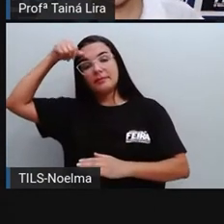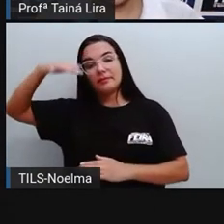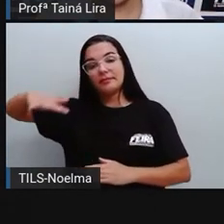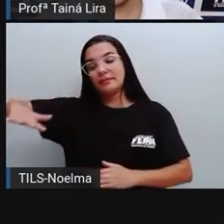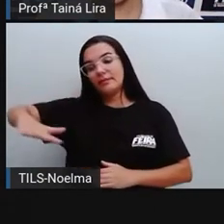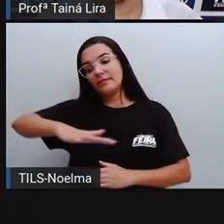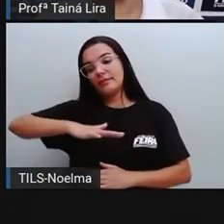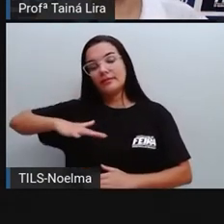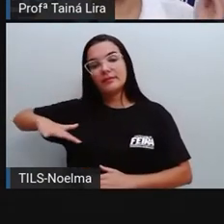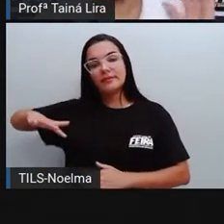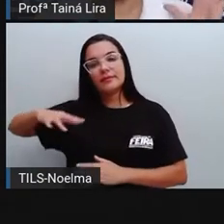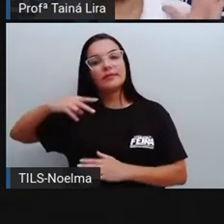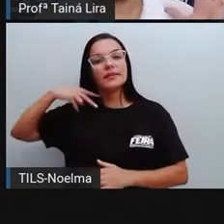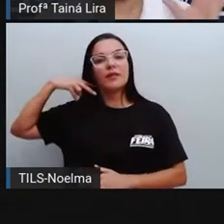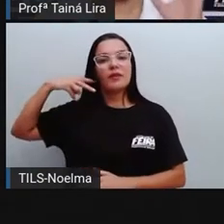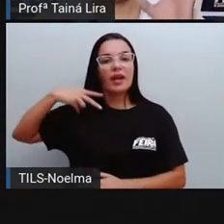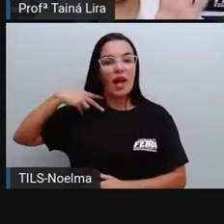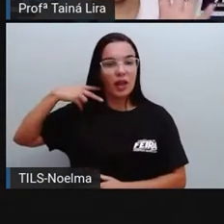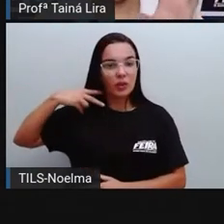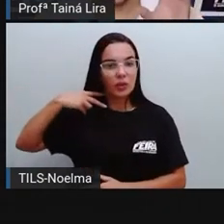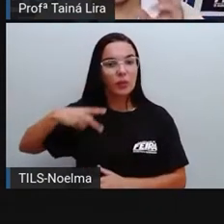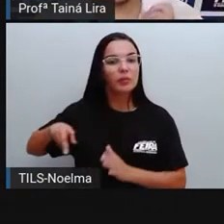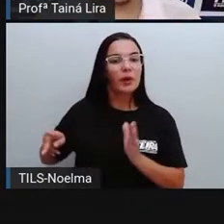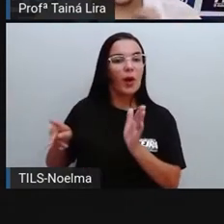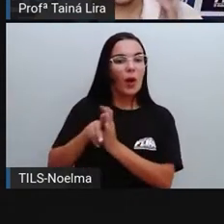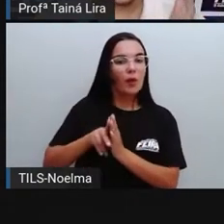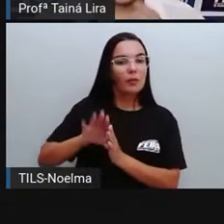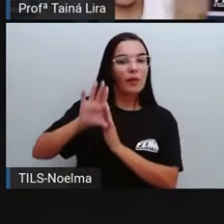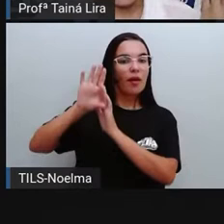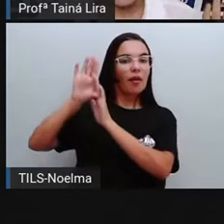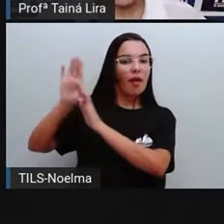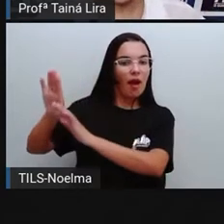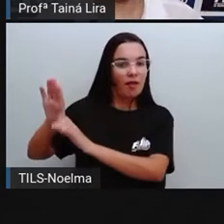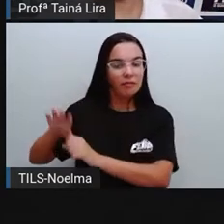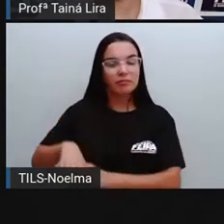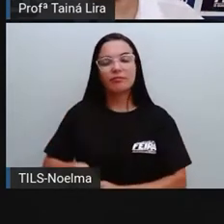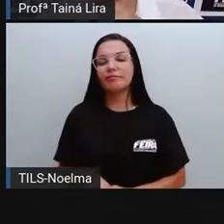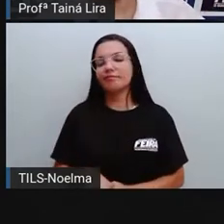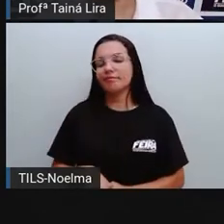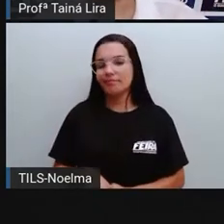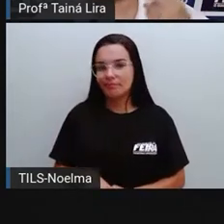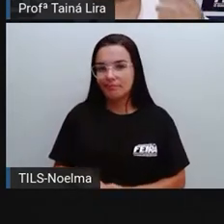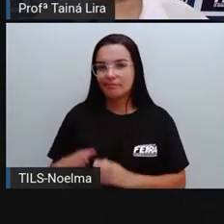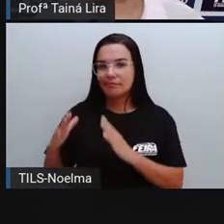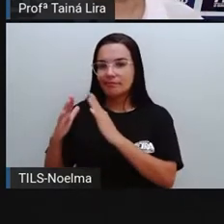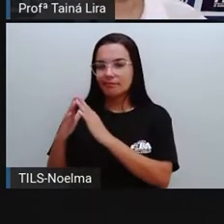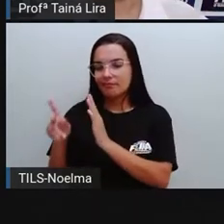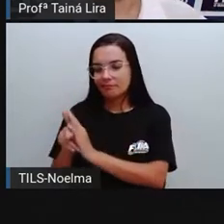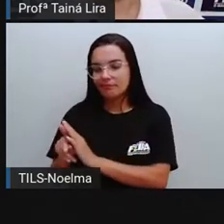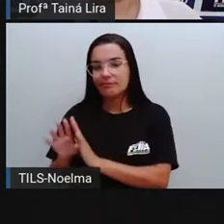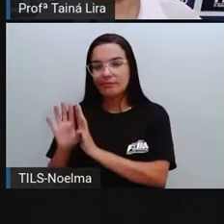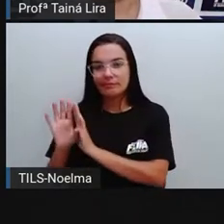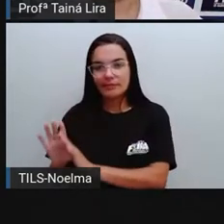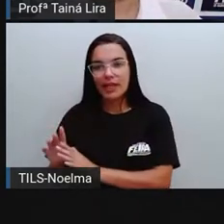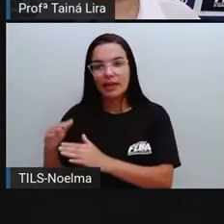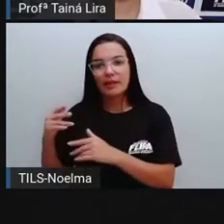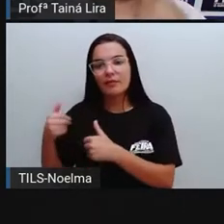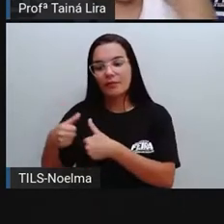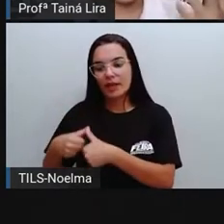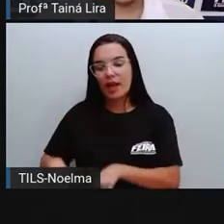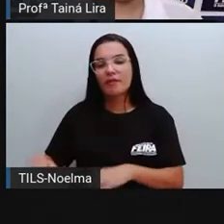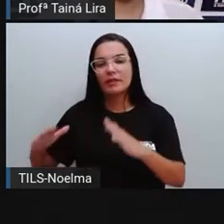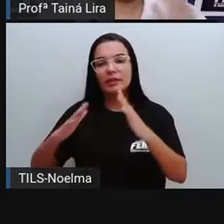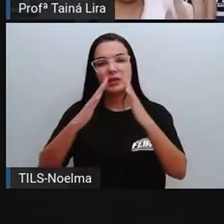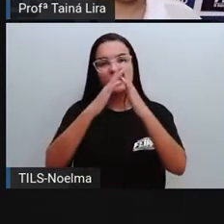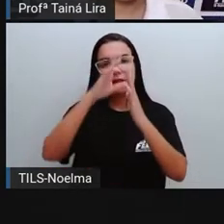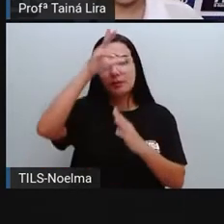a Câmara aí, ela já teve diversas sedes, né, e até mesmo um local, assim, que não era